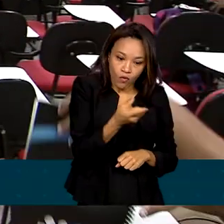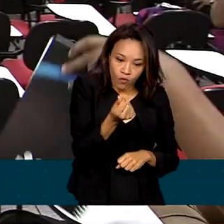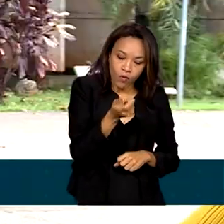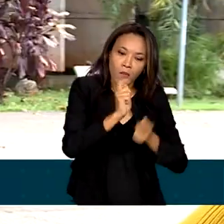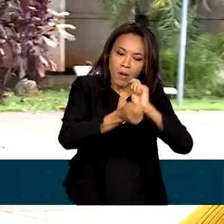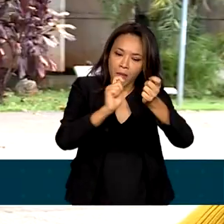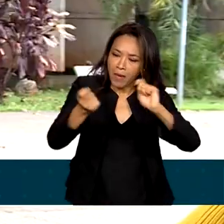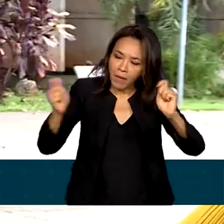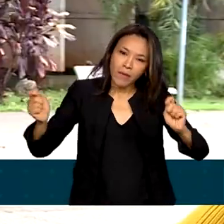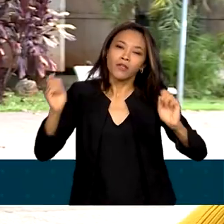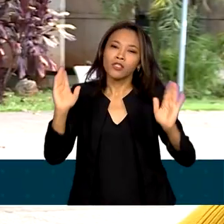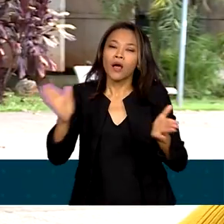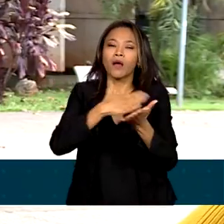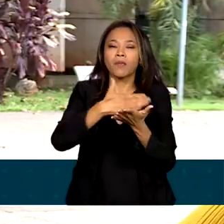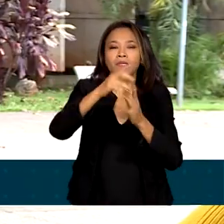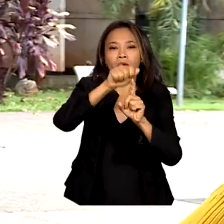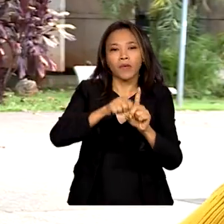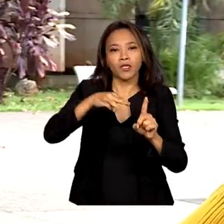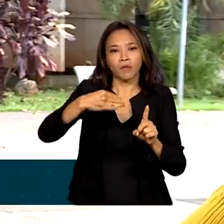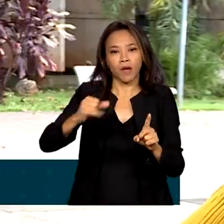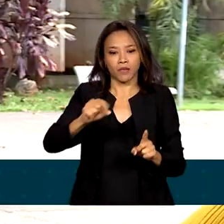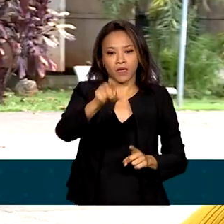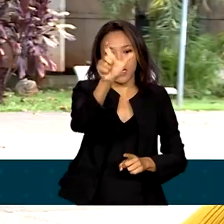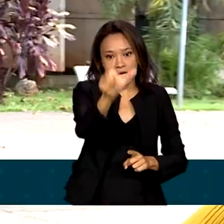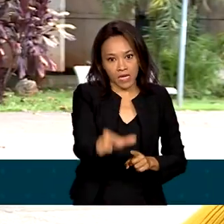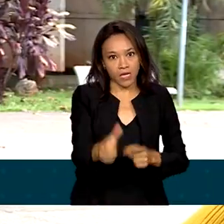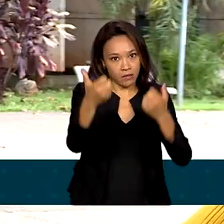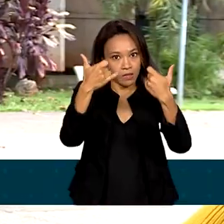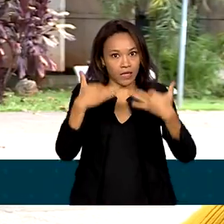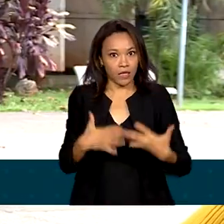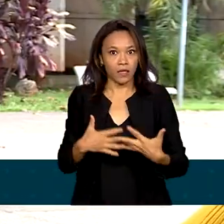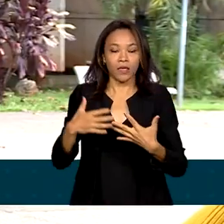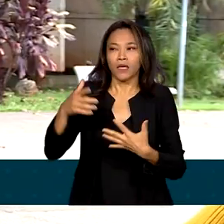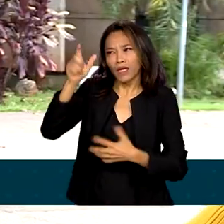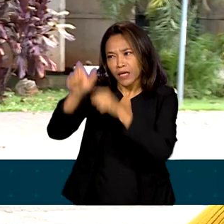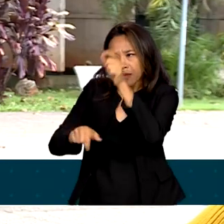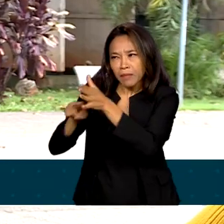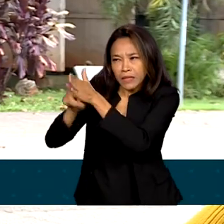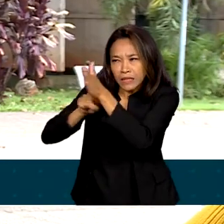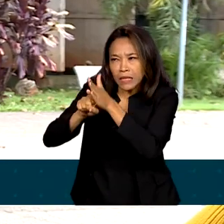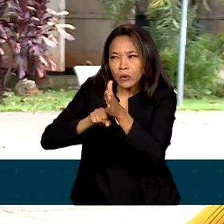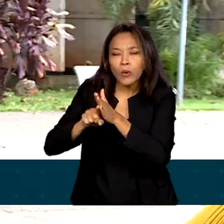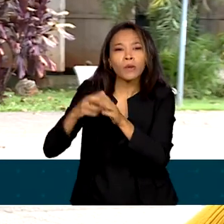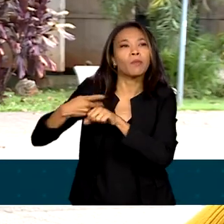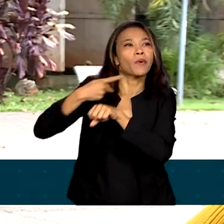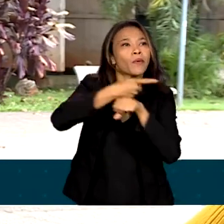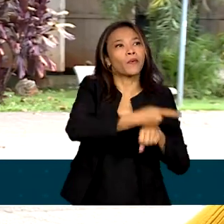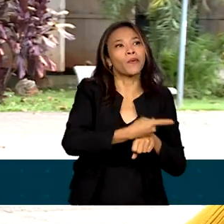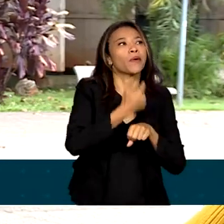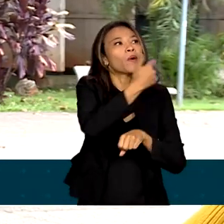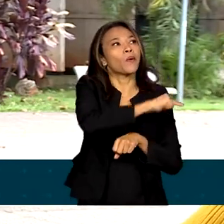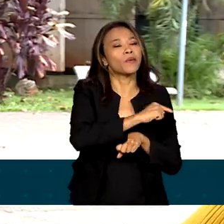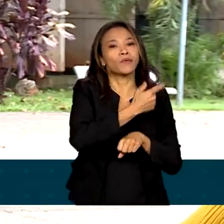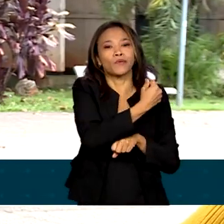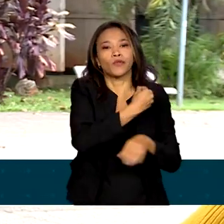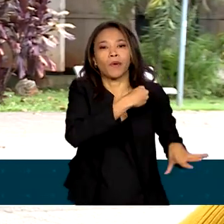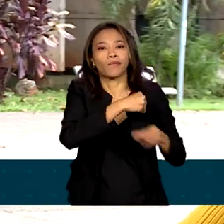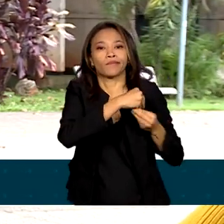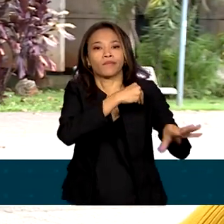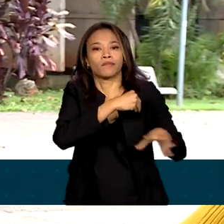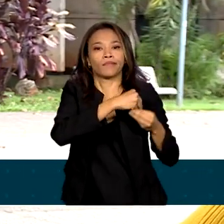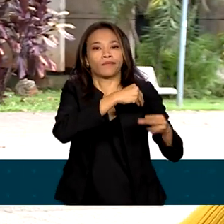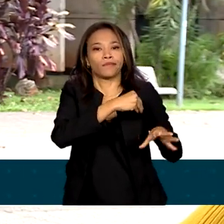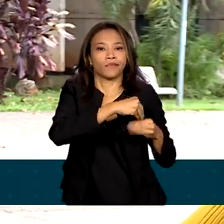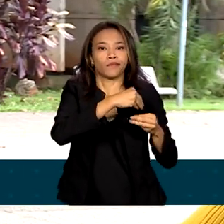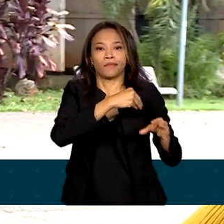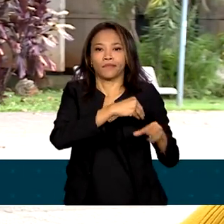março. Muitos pesquisadores acabam tendo que recorrer a fontes secundárias de renda, fontes complementares, que muitas vezes